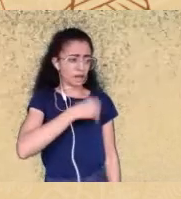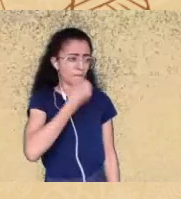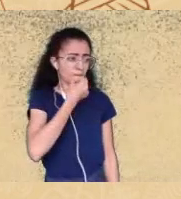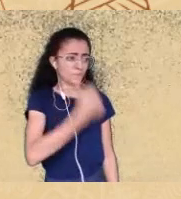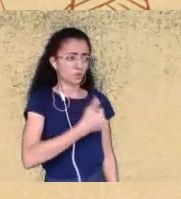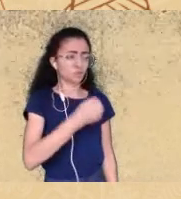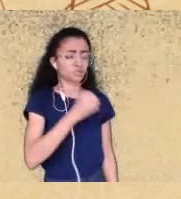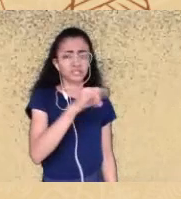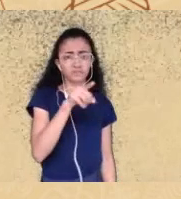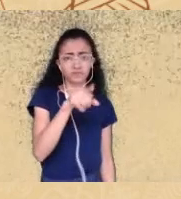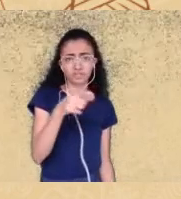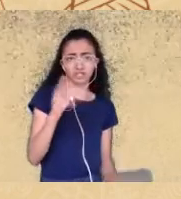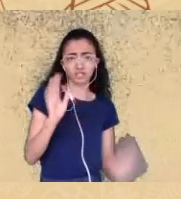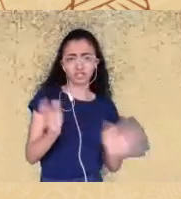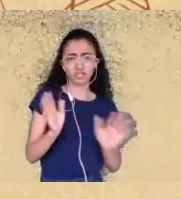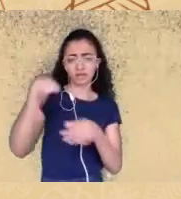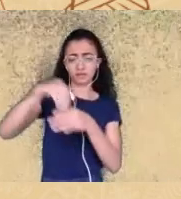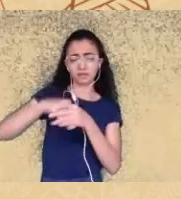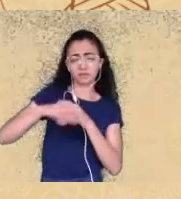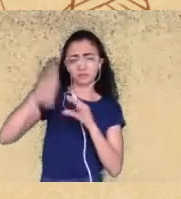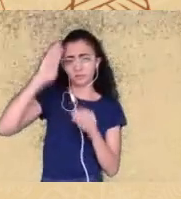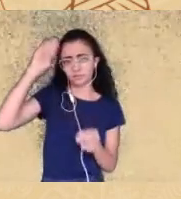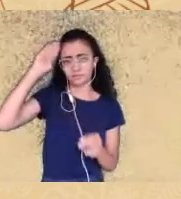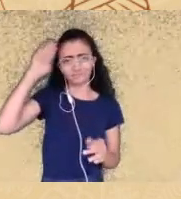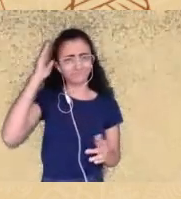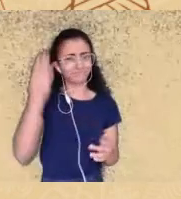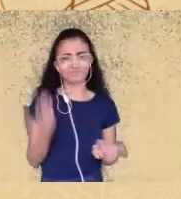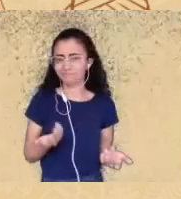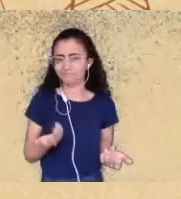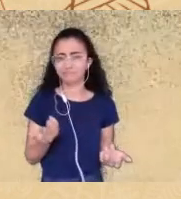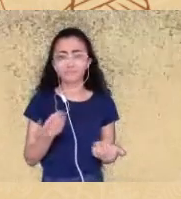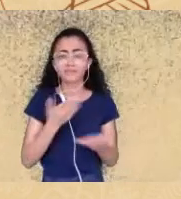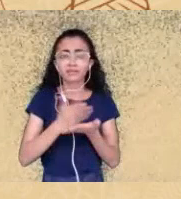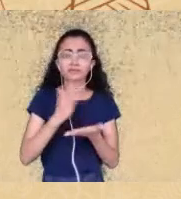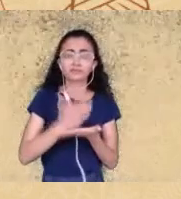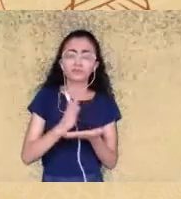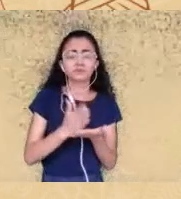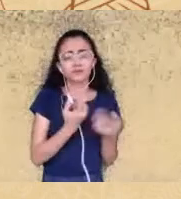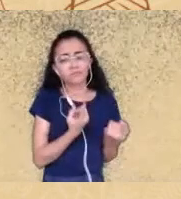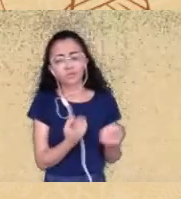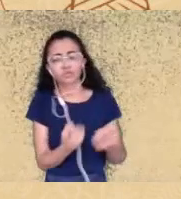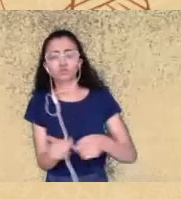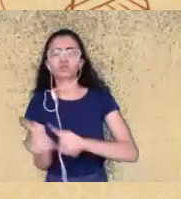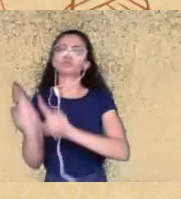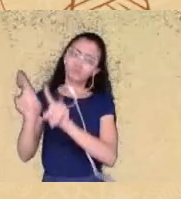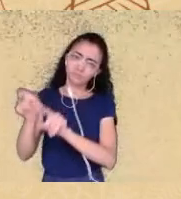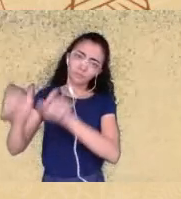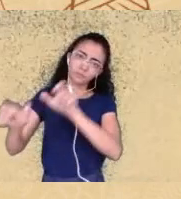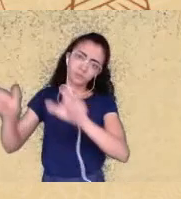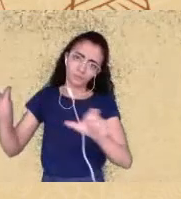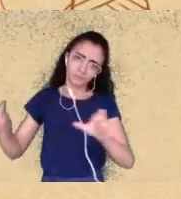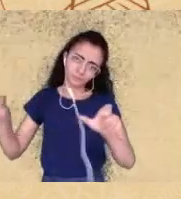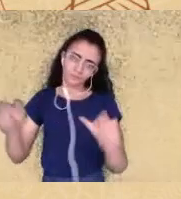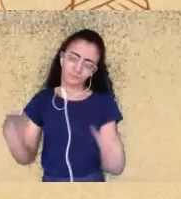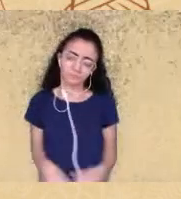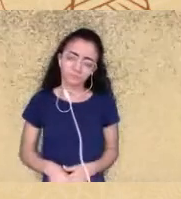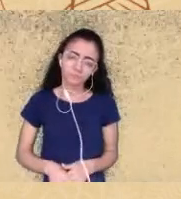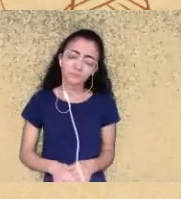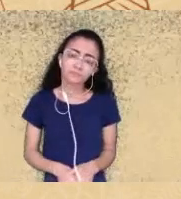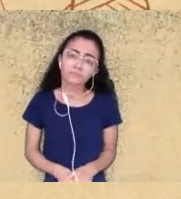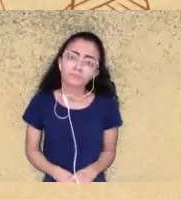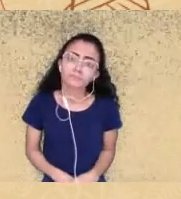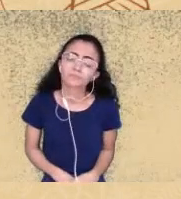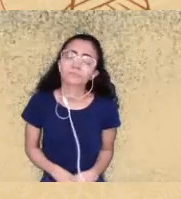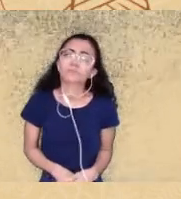isso é extremamente violento com boa parte da nossa população e aí para